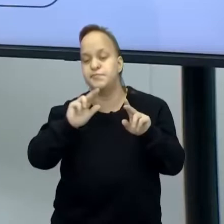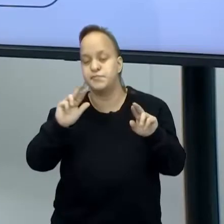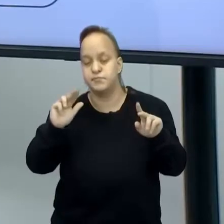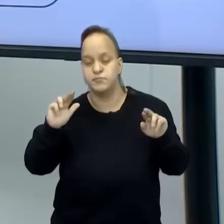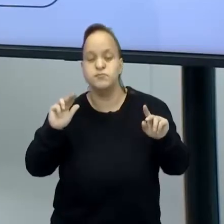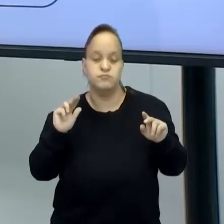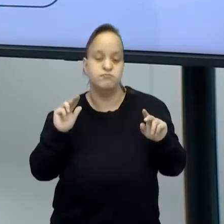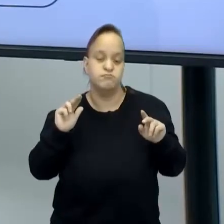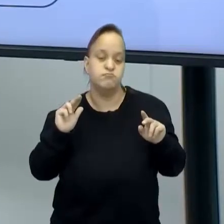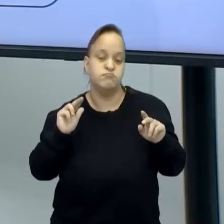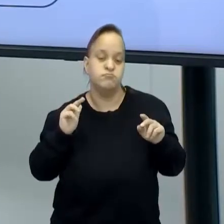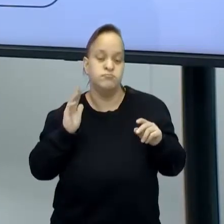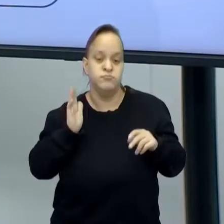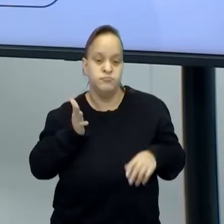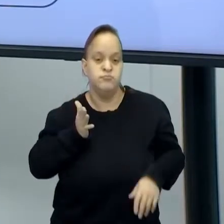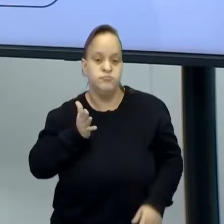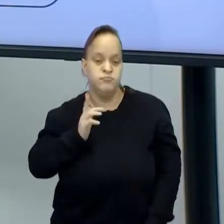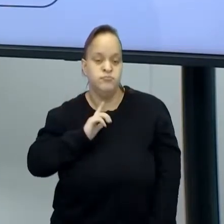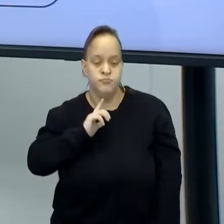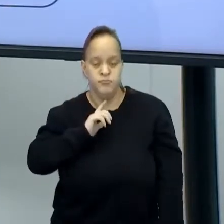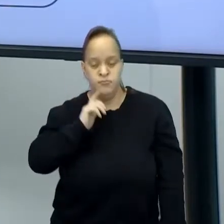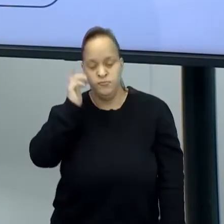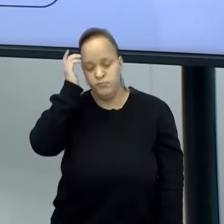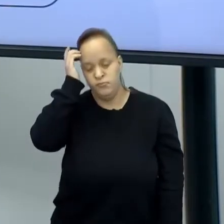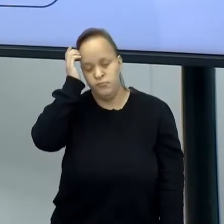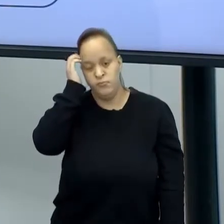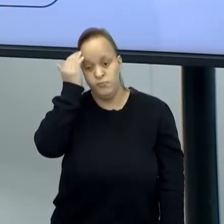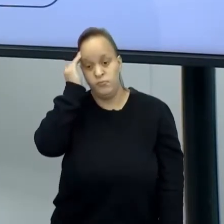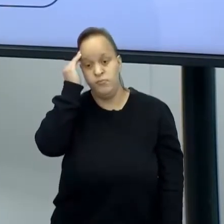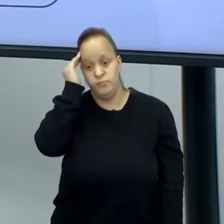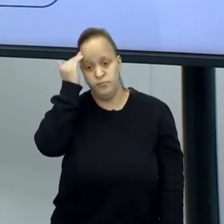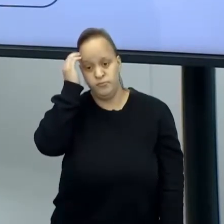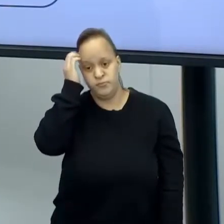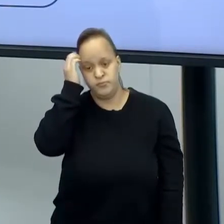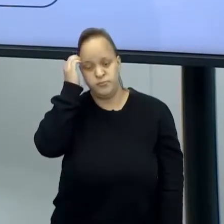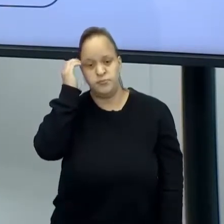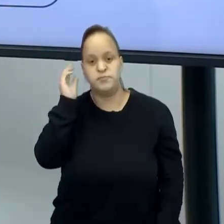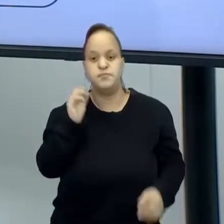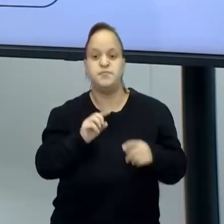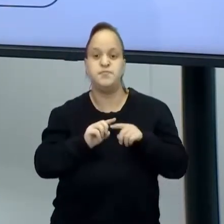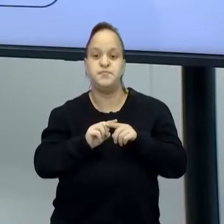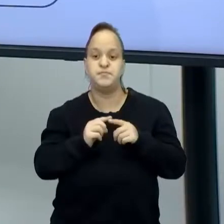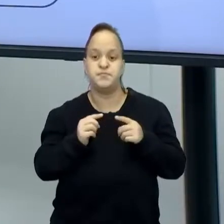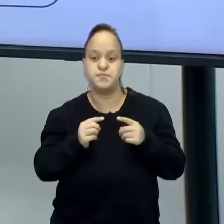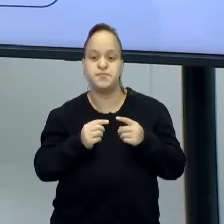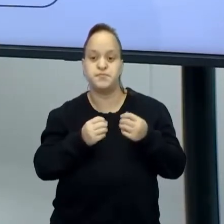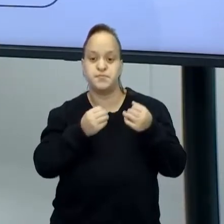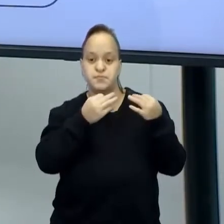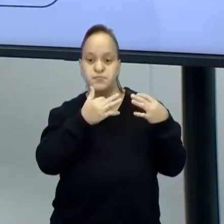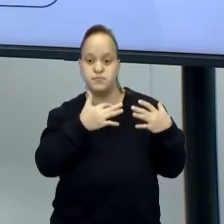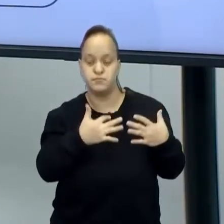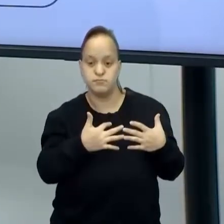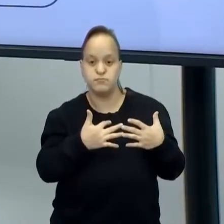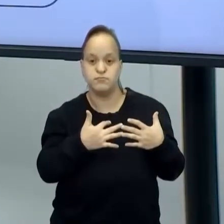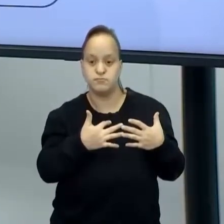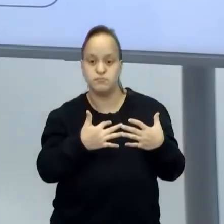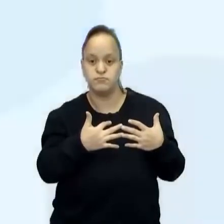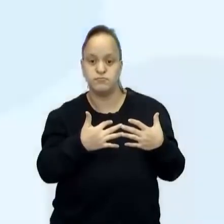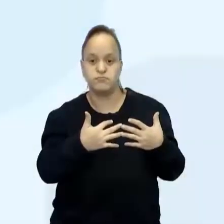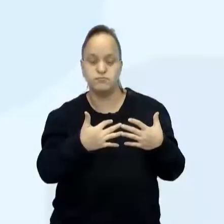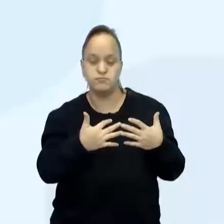ideias já existentes. Deu para entender? Mas, como a gente vai conversar mais sobre design gráfico, a gente vai